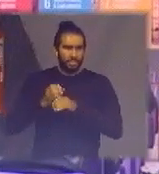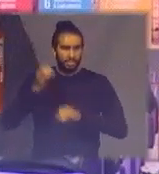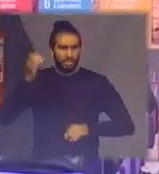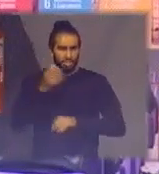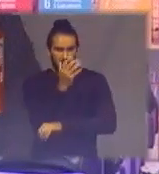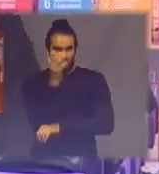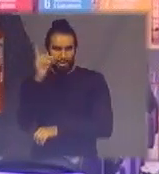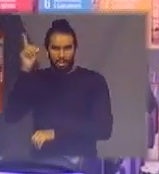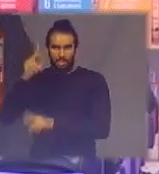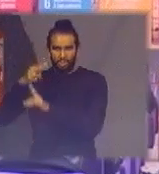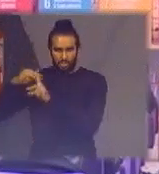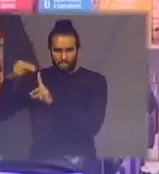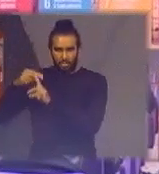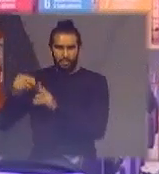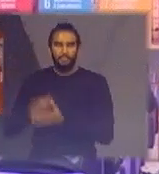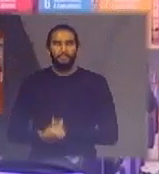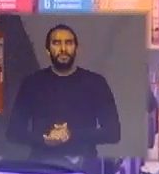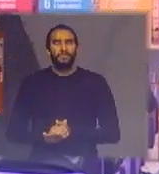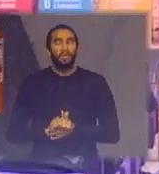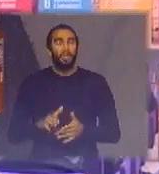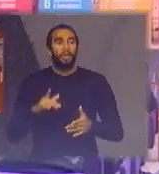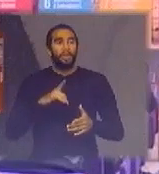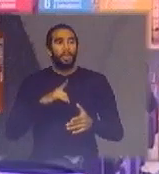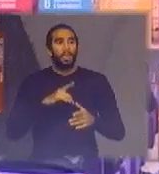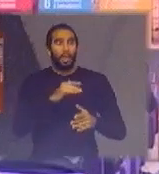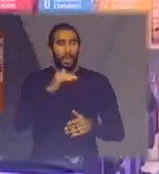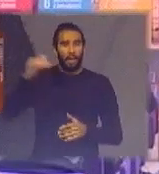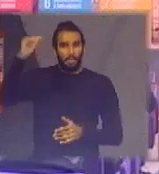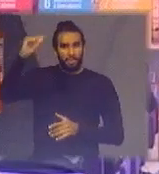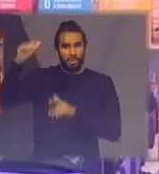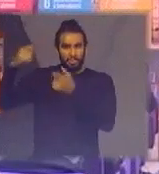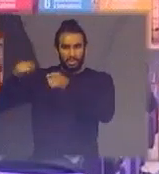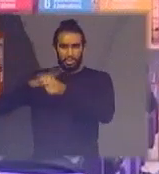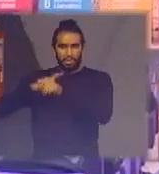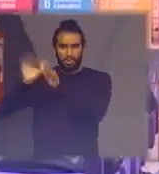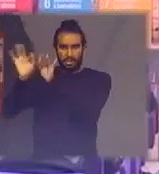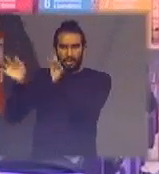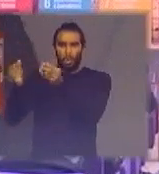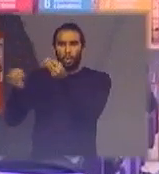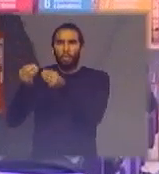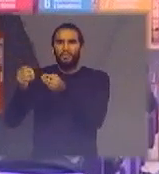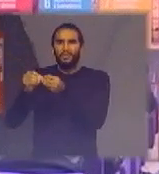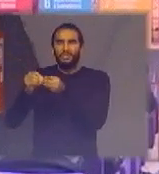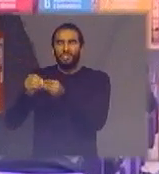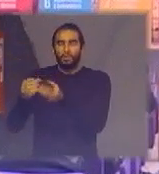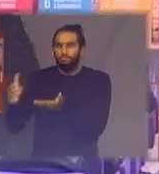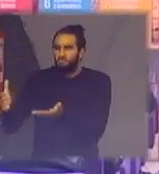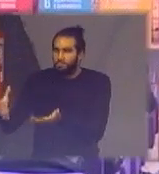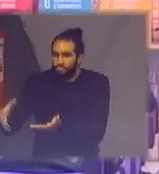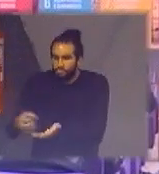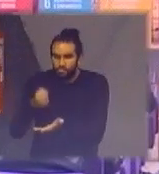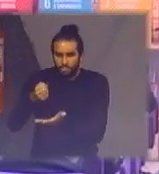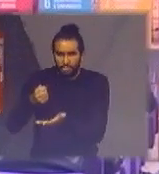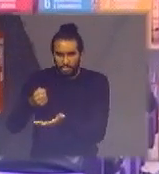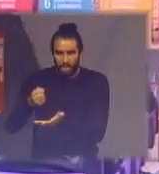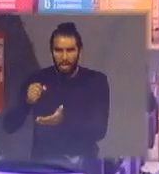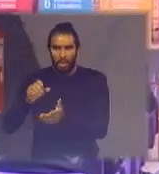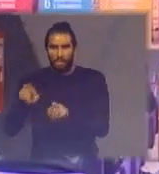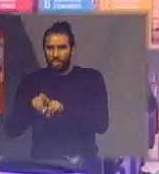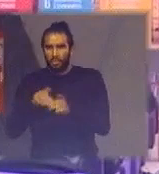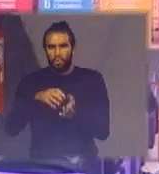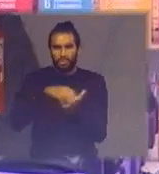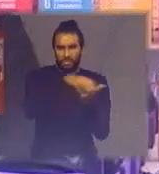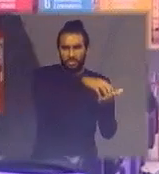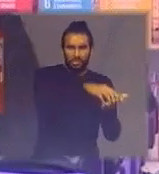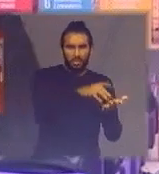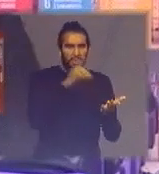essa primeira parte da cadeia que tem que ser simplificada não é esse manuseio inicial só de fazer o transporte o armazenamento não